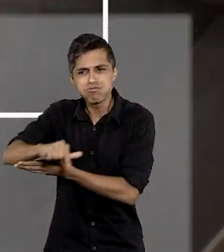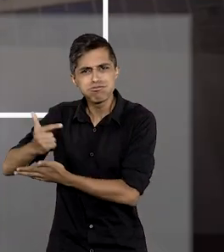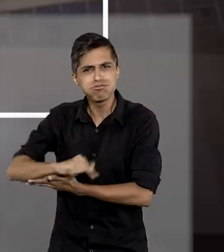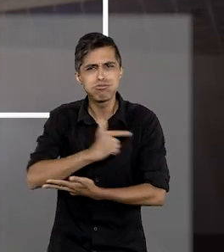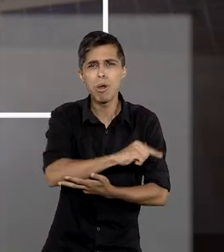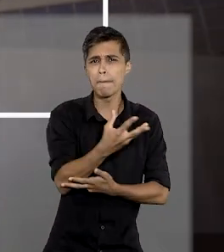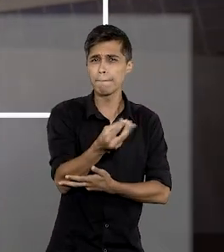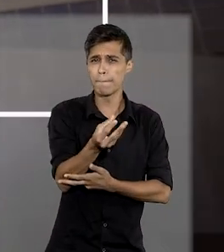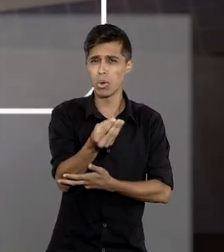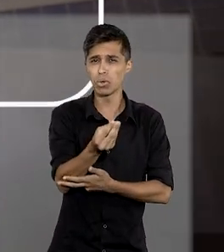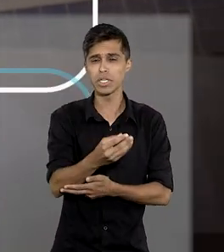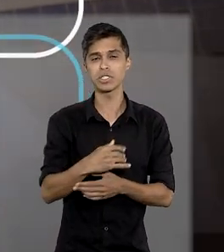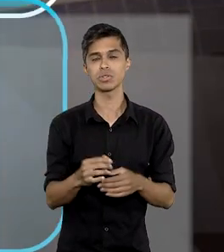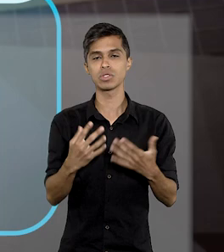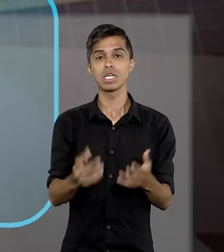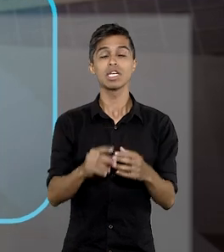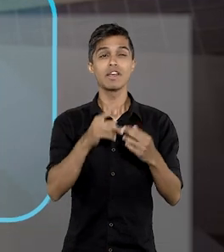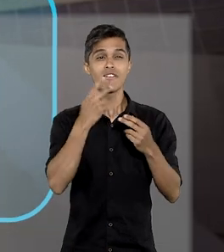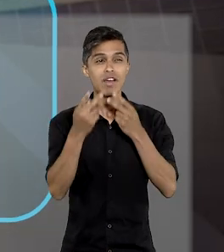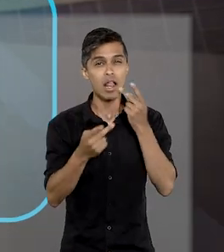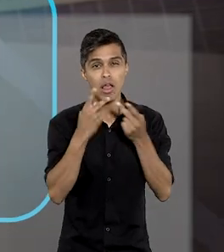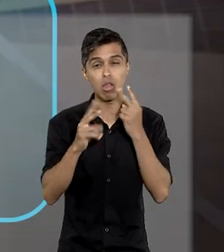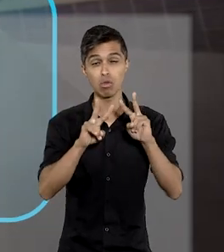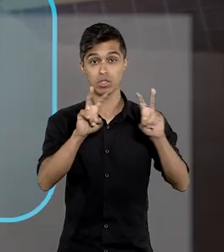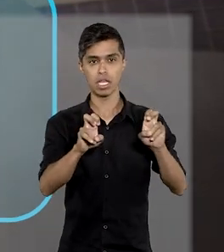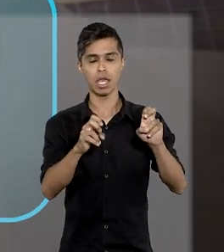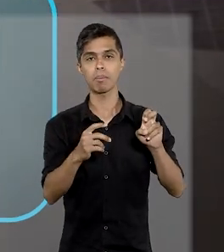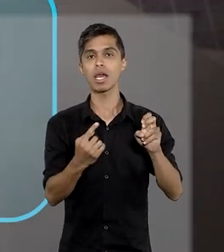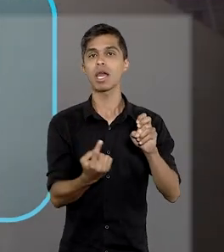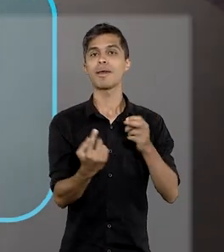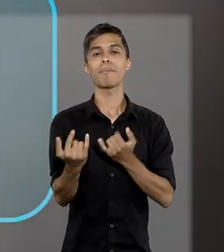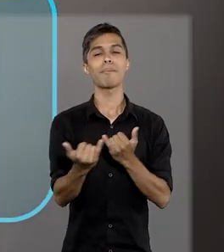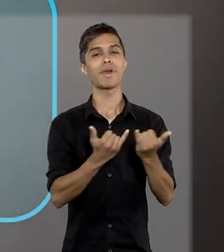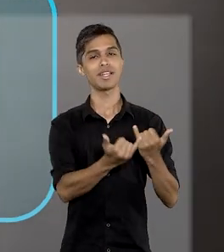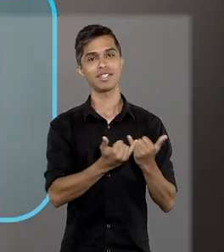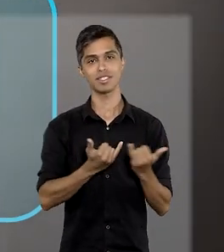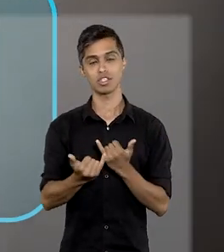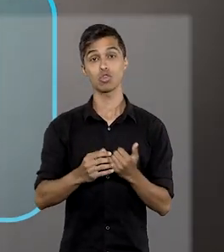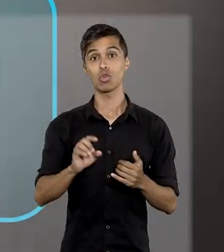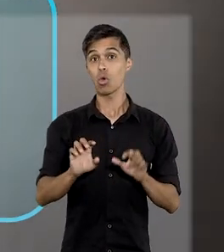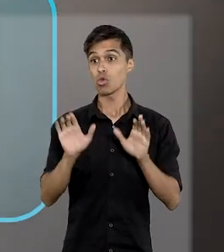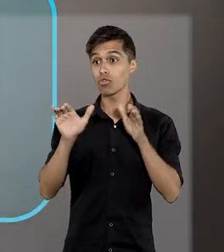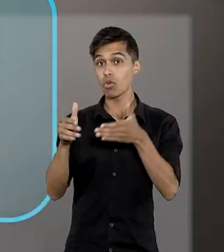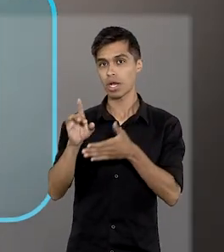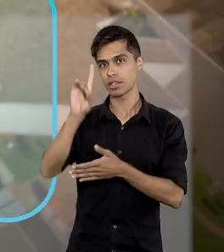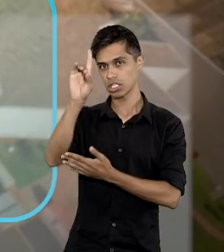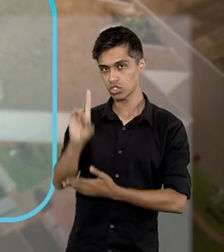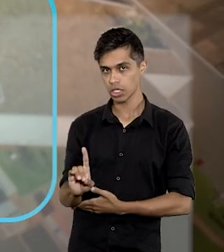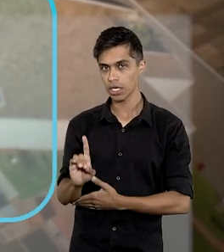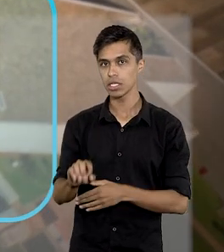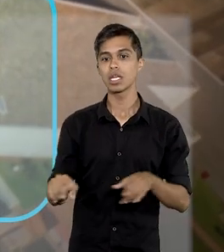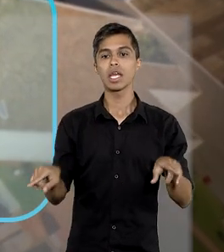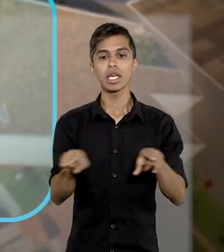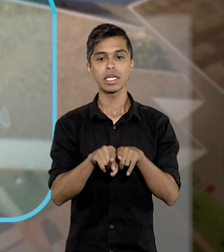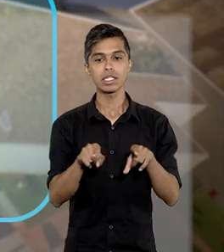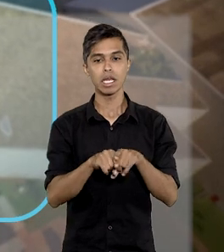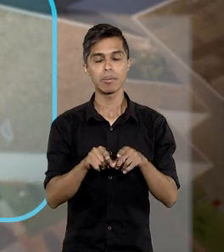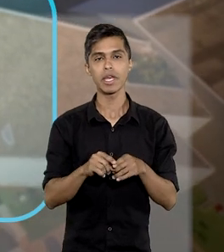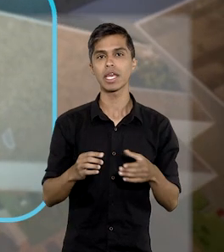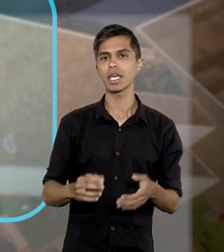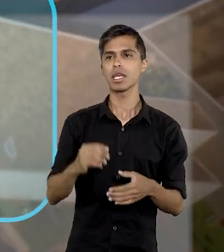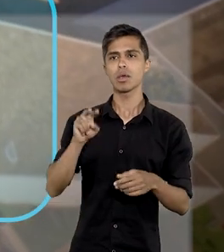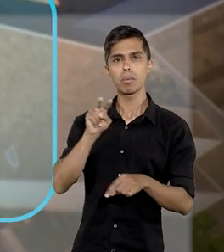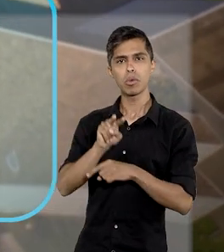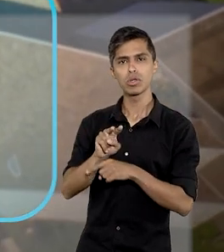repetição de processos que contenham controvérsia sobre a mesma questão unicamente de direito e risco de ofensa